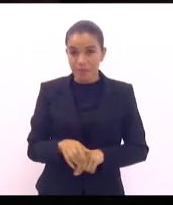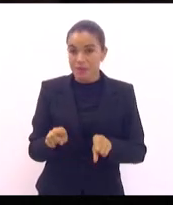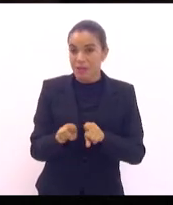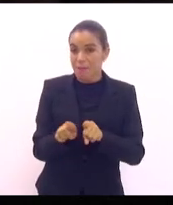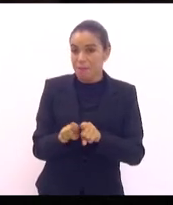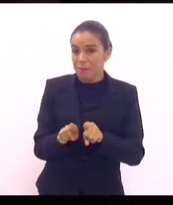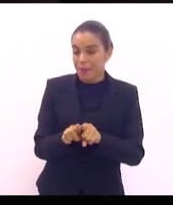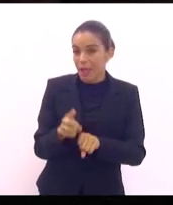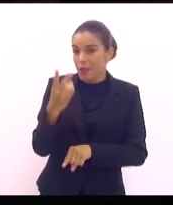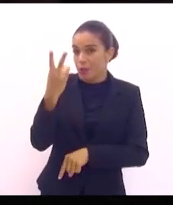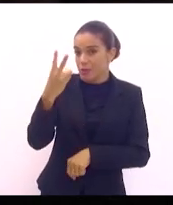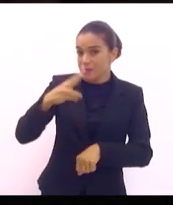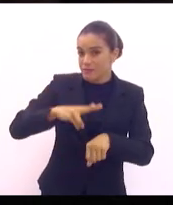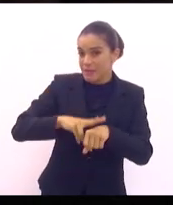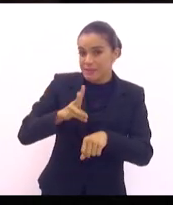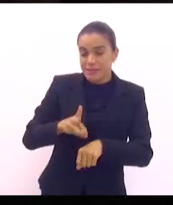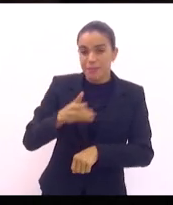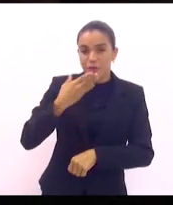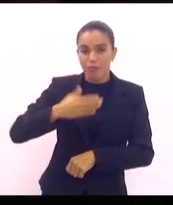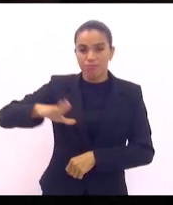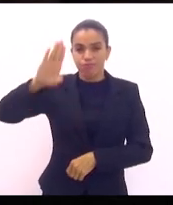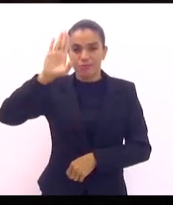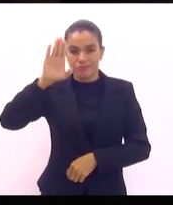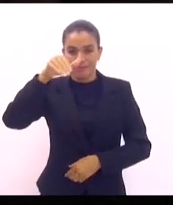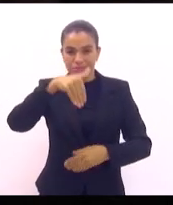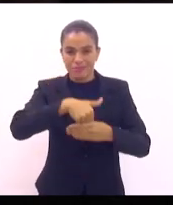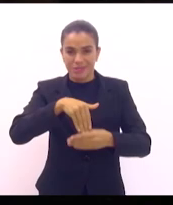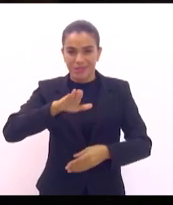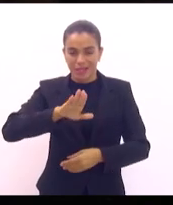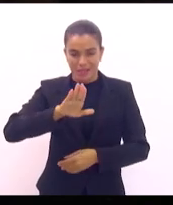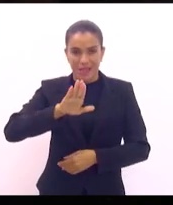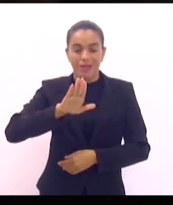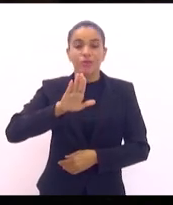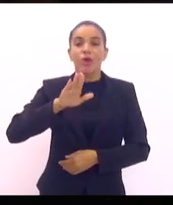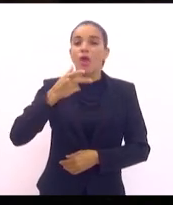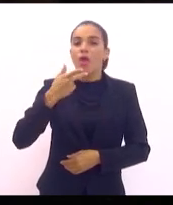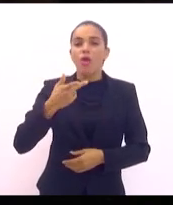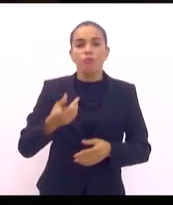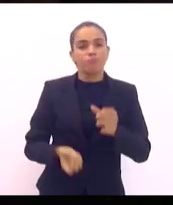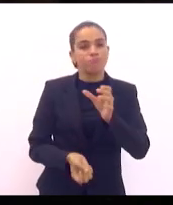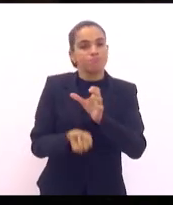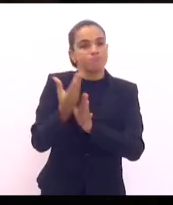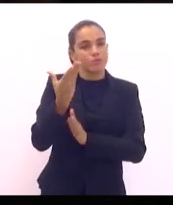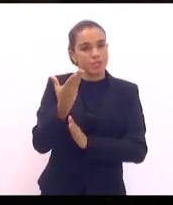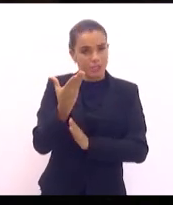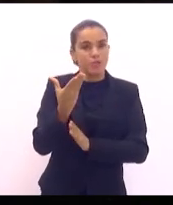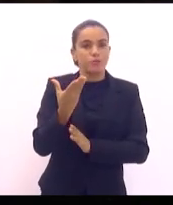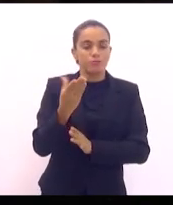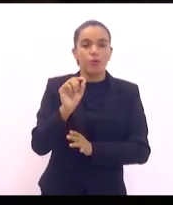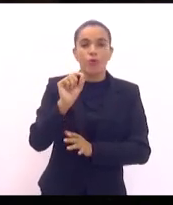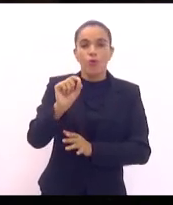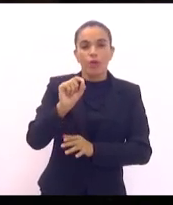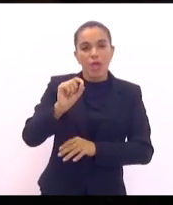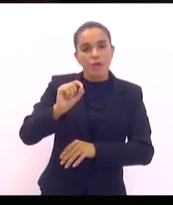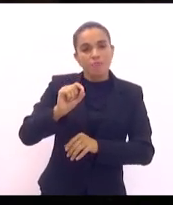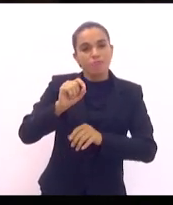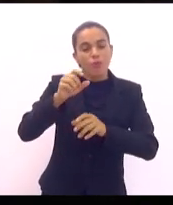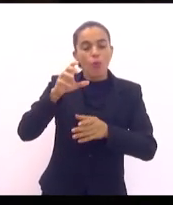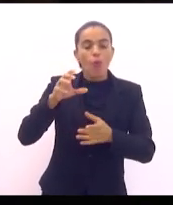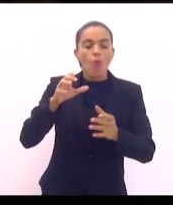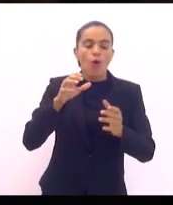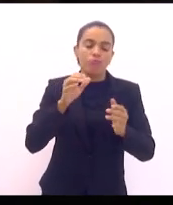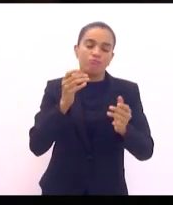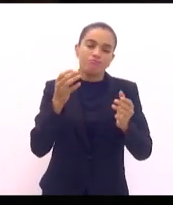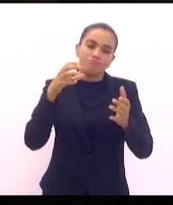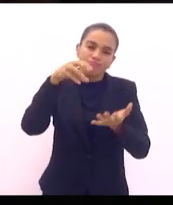que quando eu me torno candidato, eu faço a minha plataforma, para que eu vou dizer a população, e